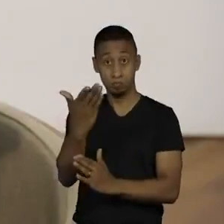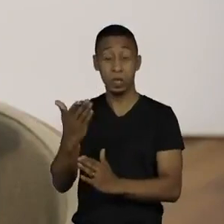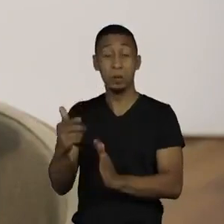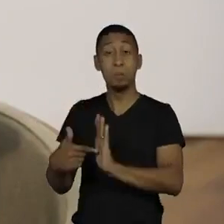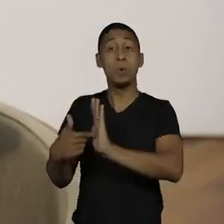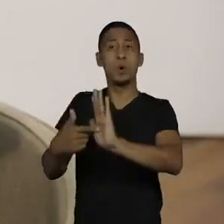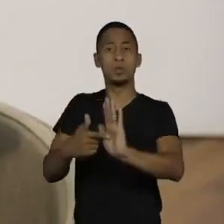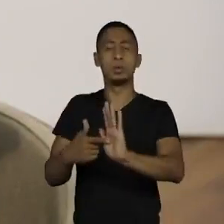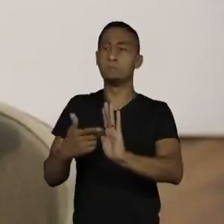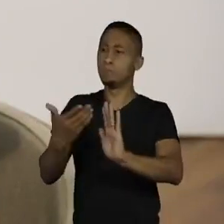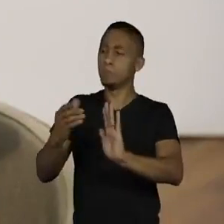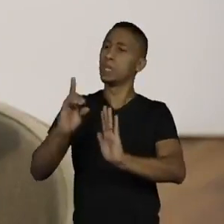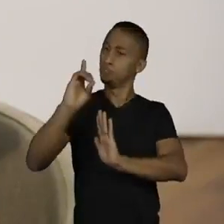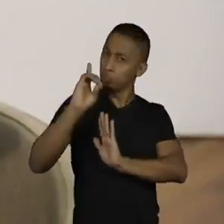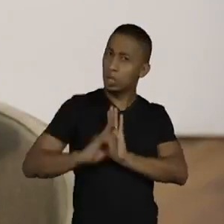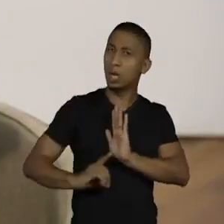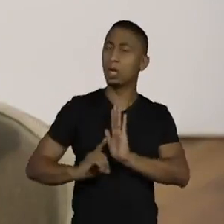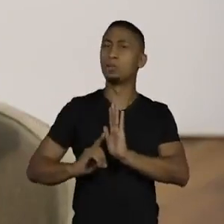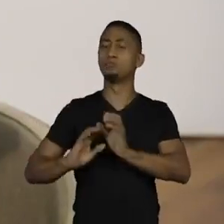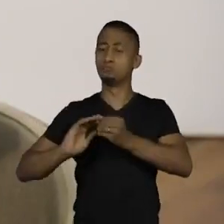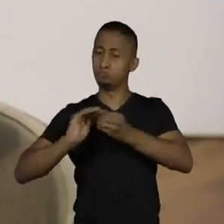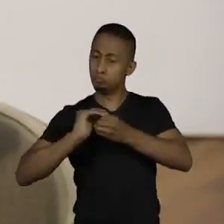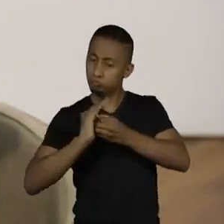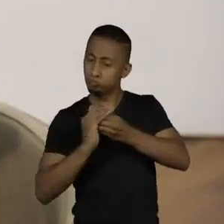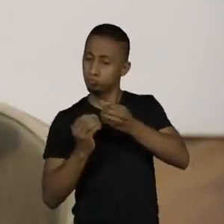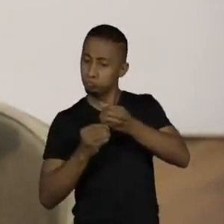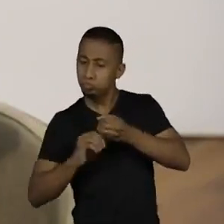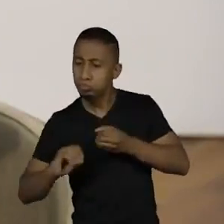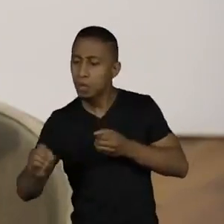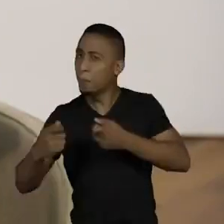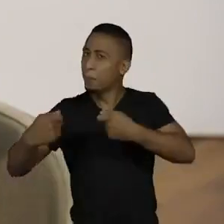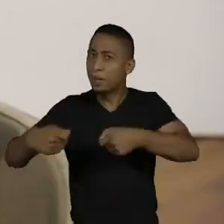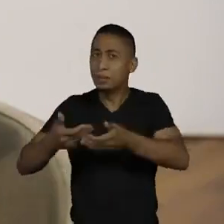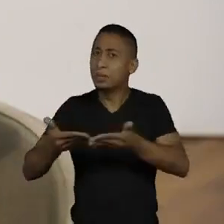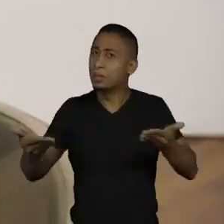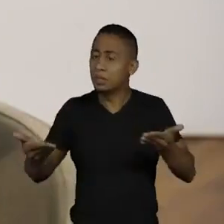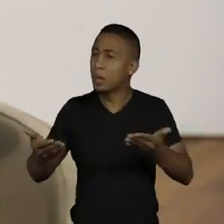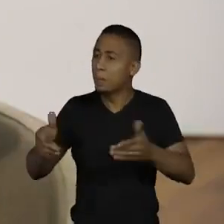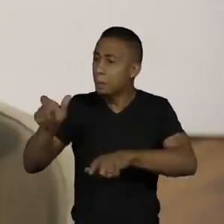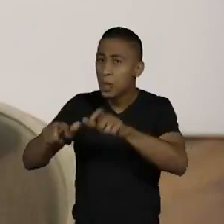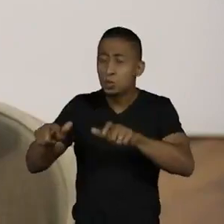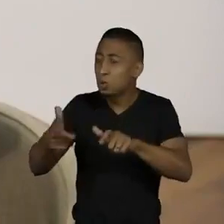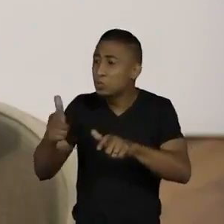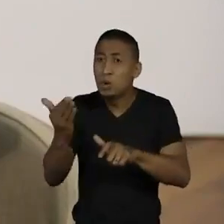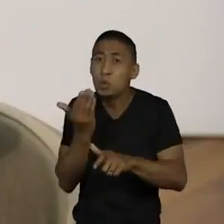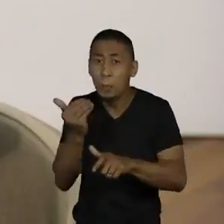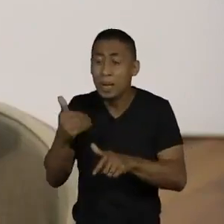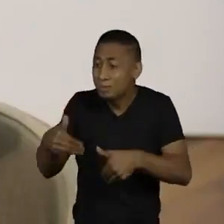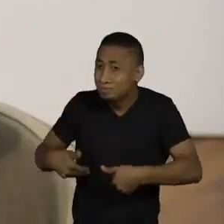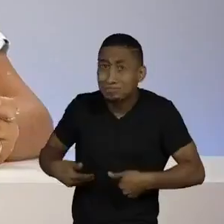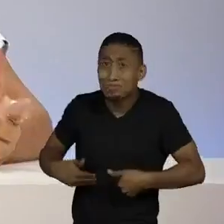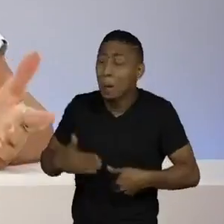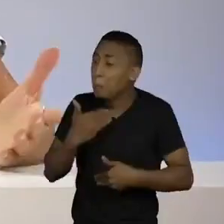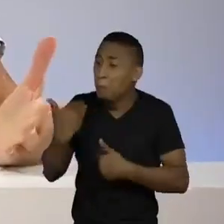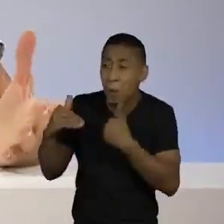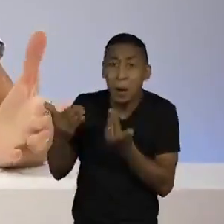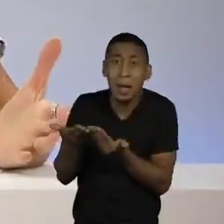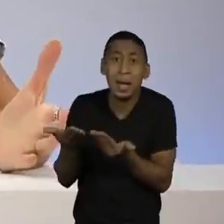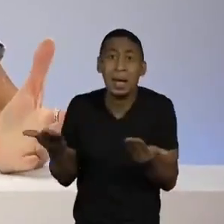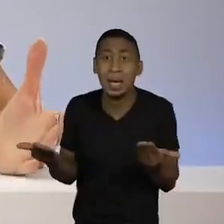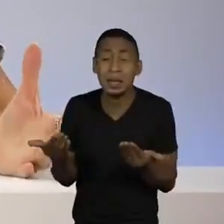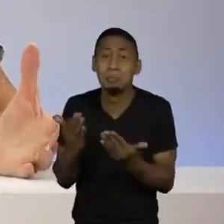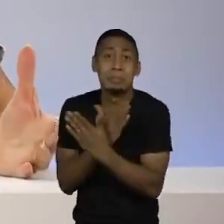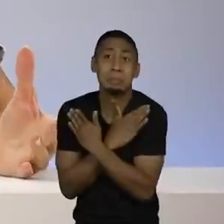pessoas não têm saneamento básico, estão morrendo de fome no meio da pandemia porque não tem comida, não tem emprego. Sim, a gente